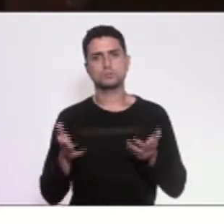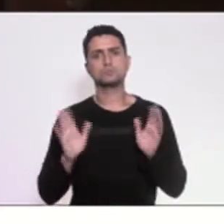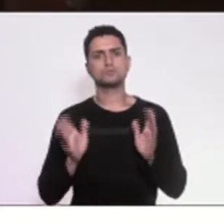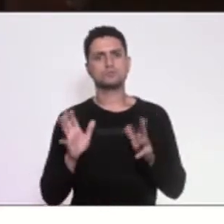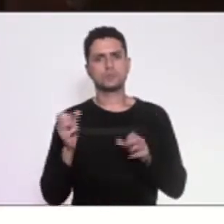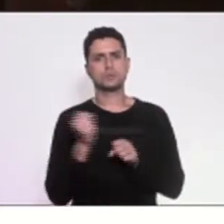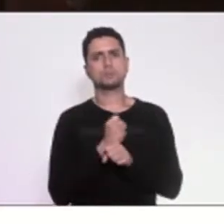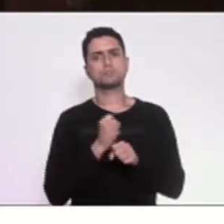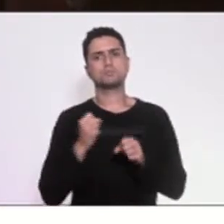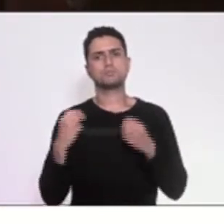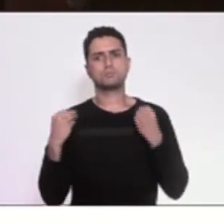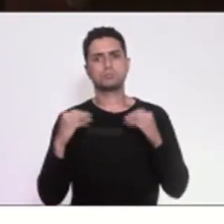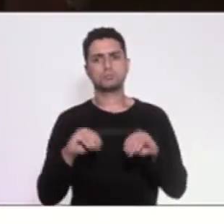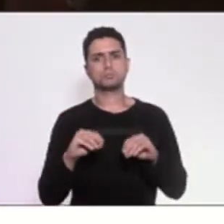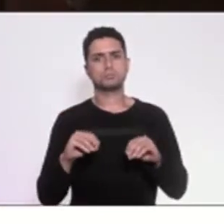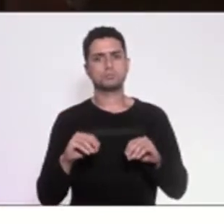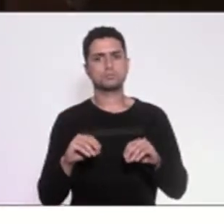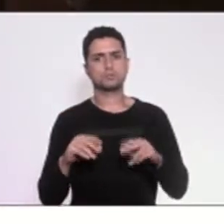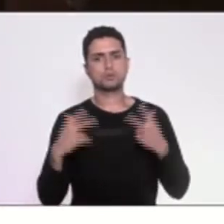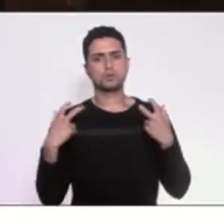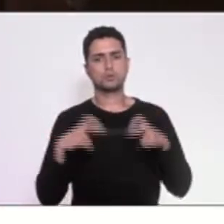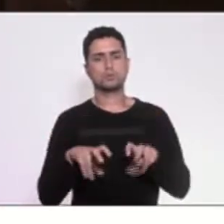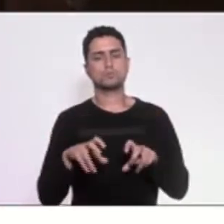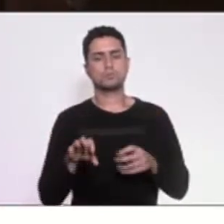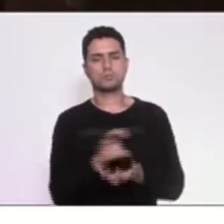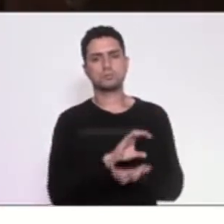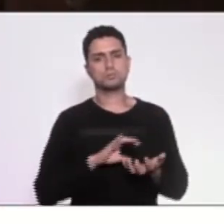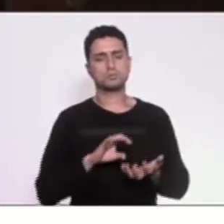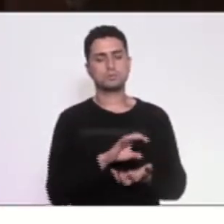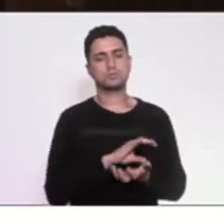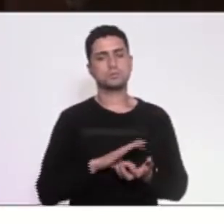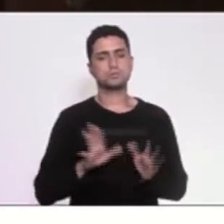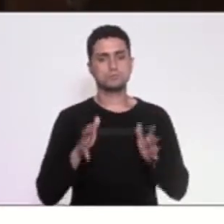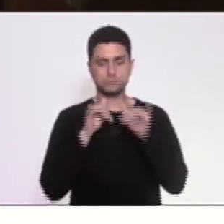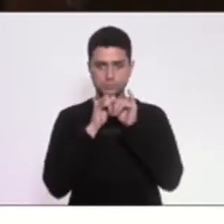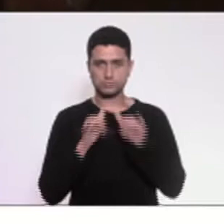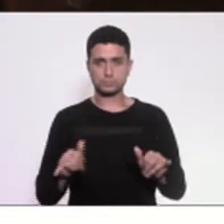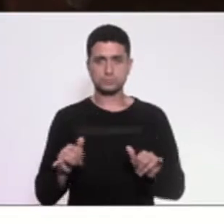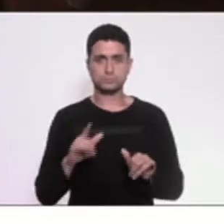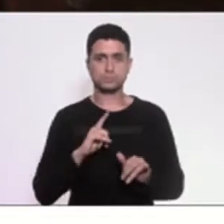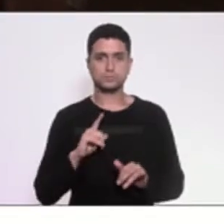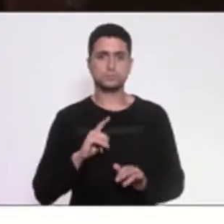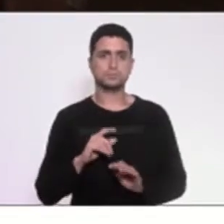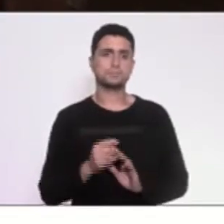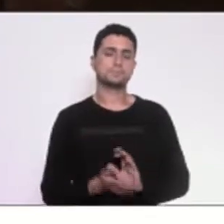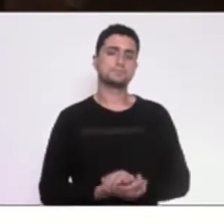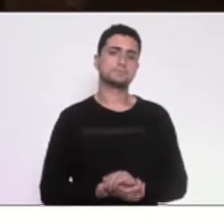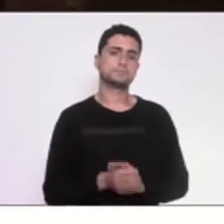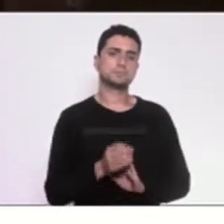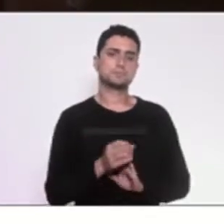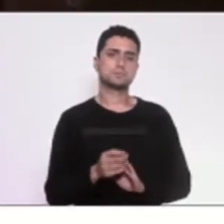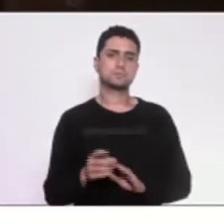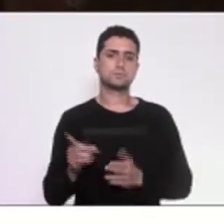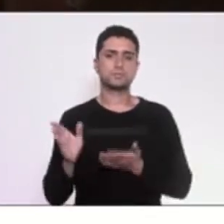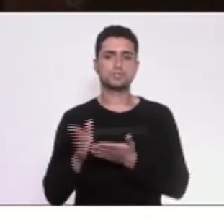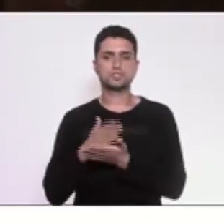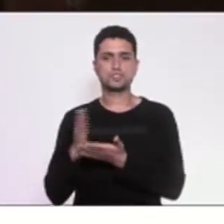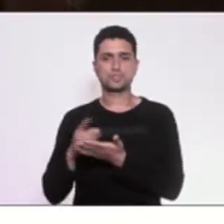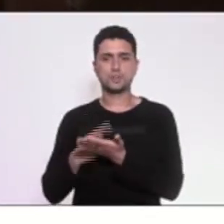indicados na Conferência Regional Metropolitana, evento oficial, convocado no Diário Oficial